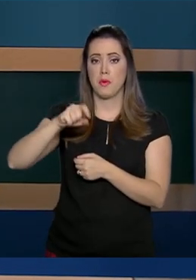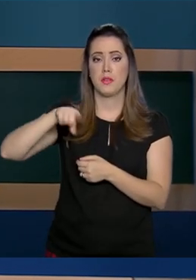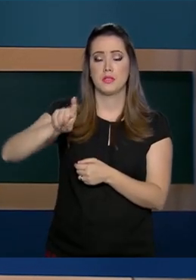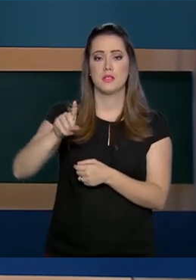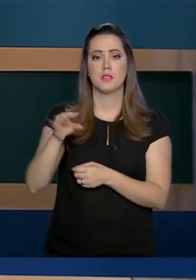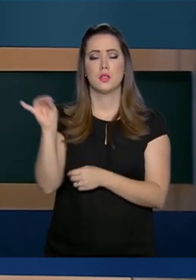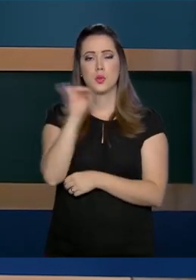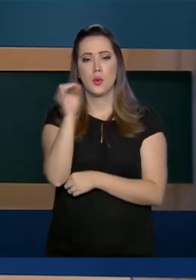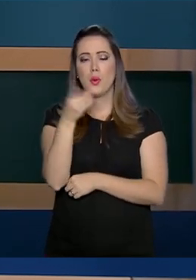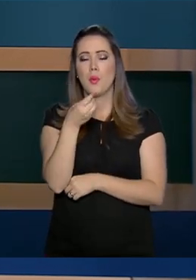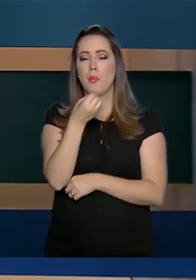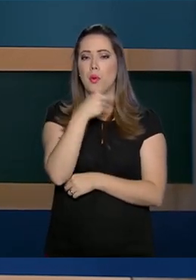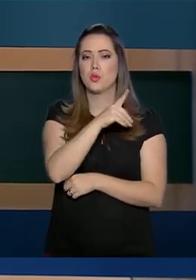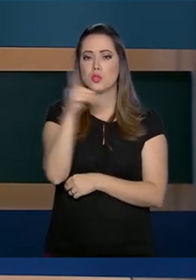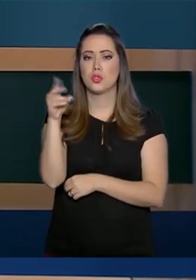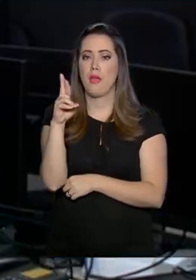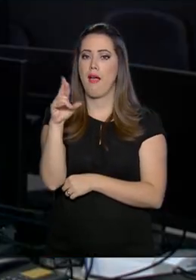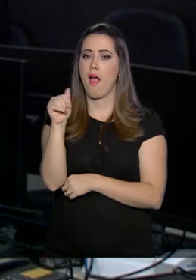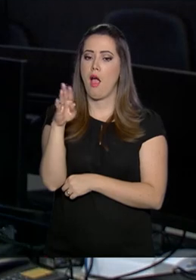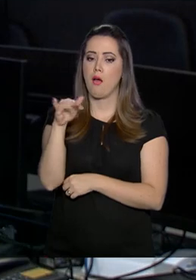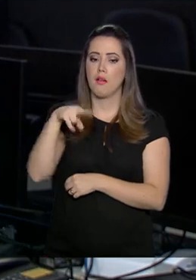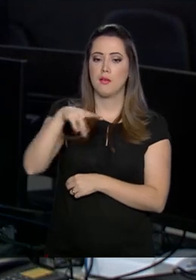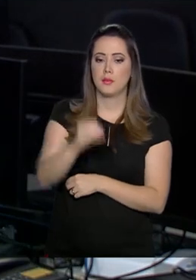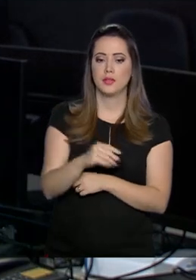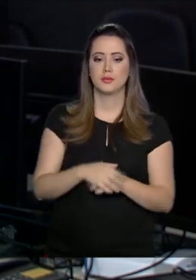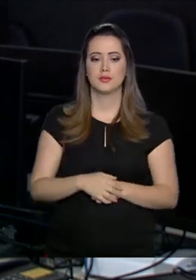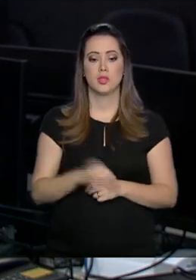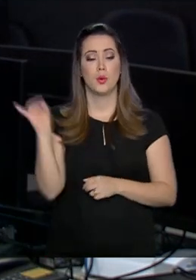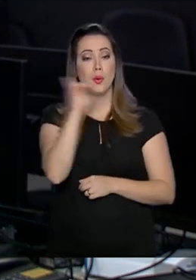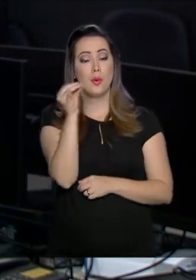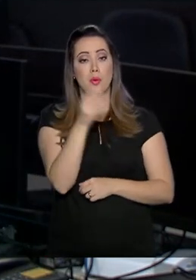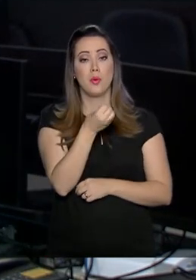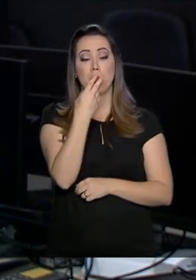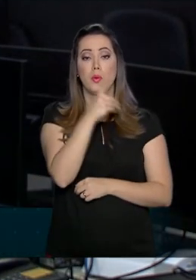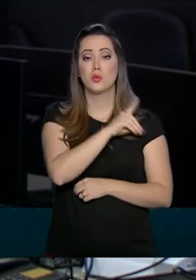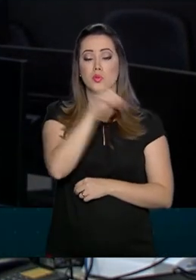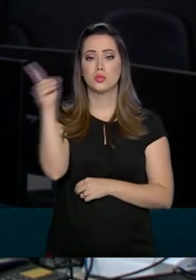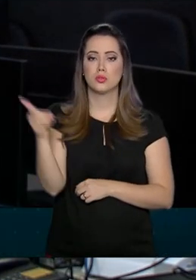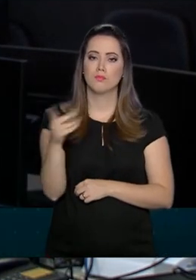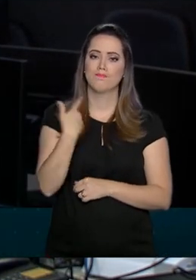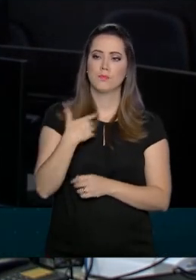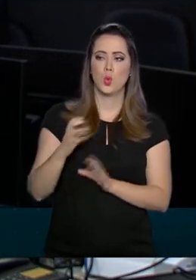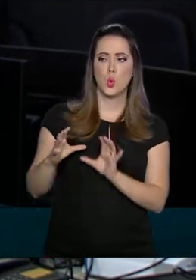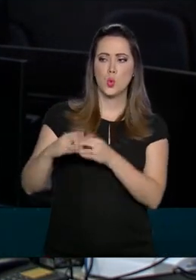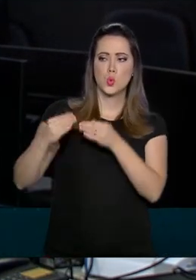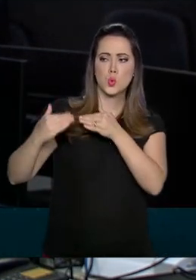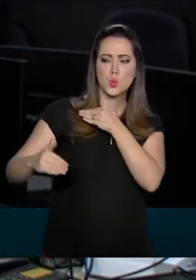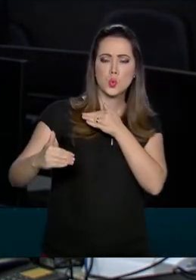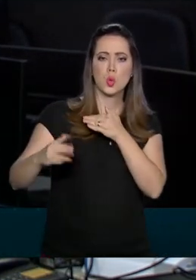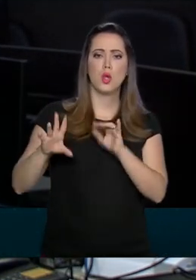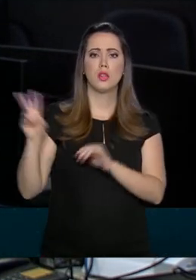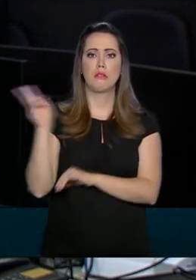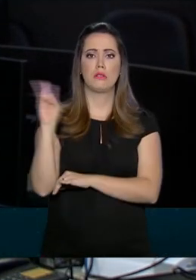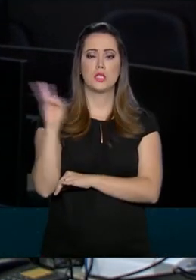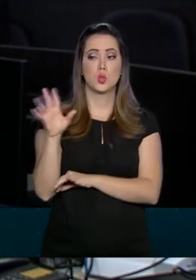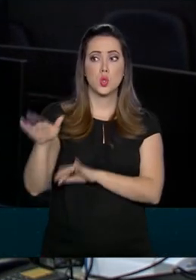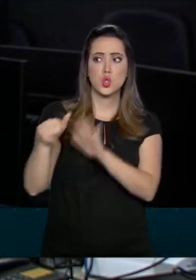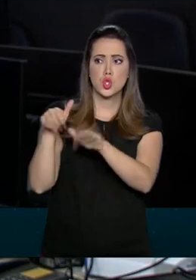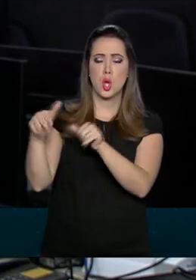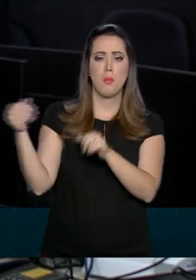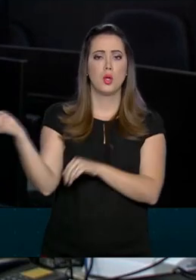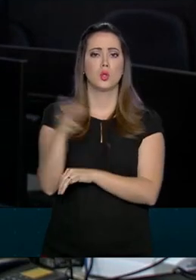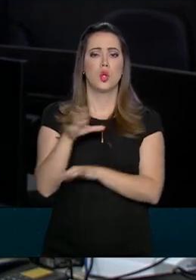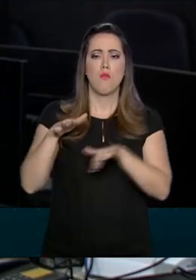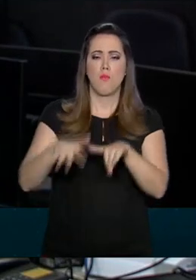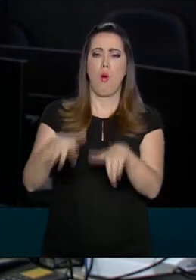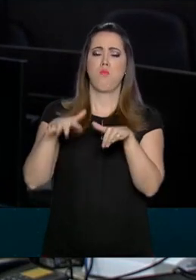Bom dia, Rabino. Bom dia, Carla. A oposição venezuelana convoca novas manifestações para este 1º de